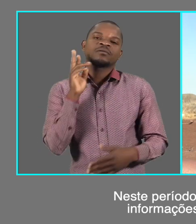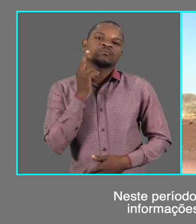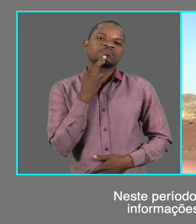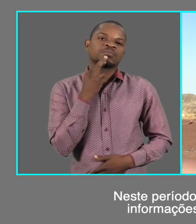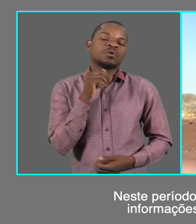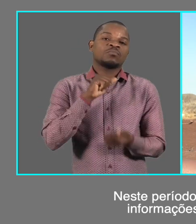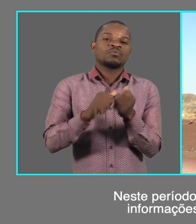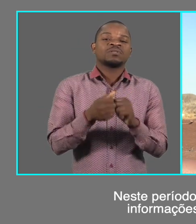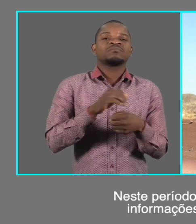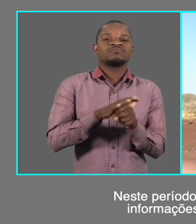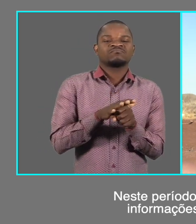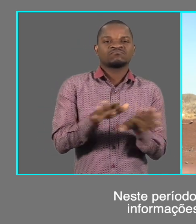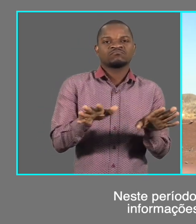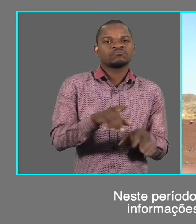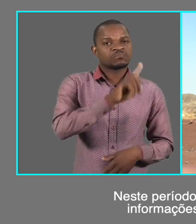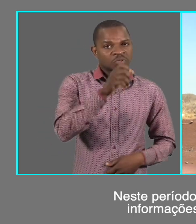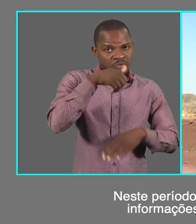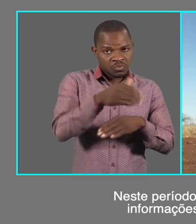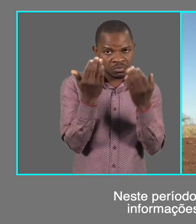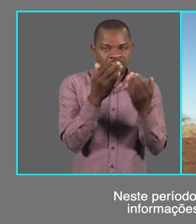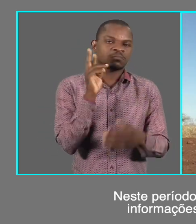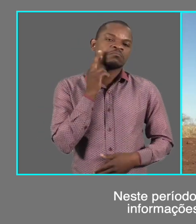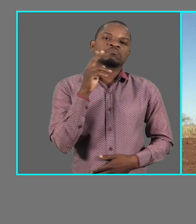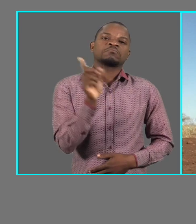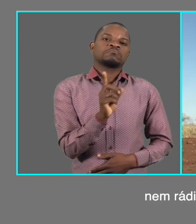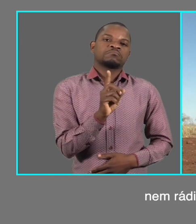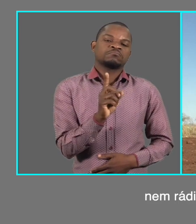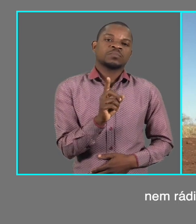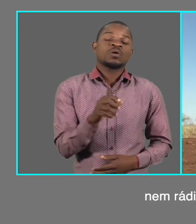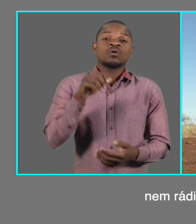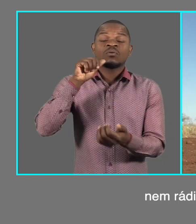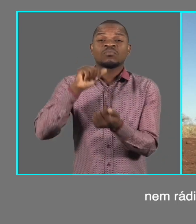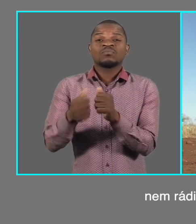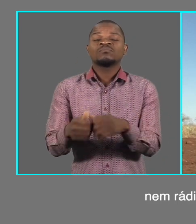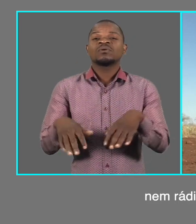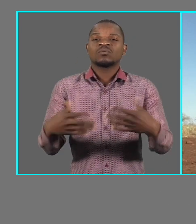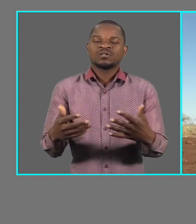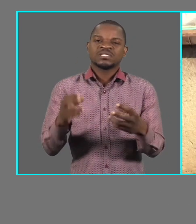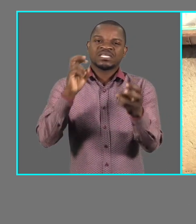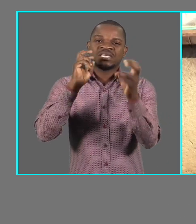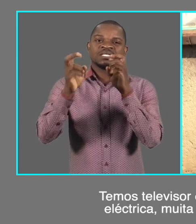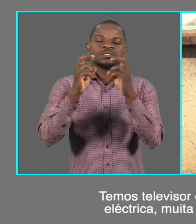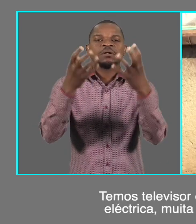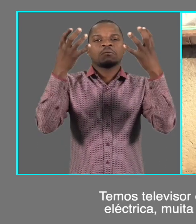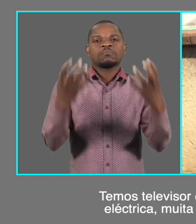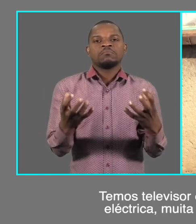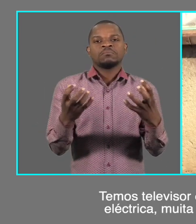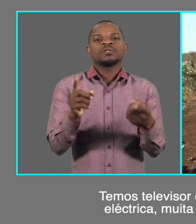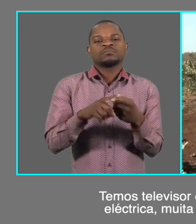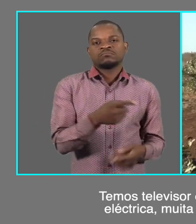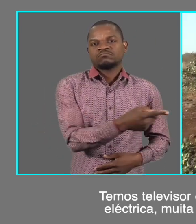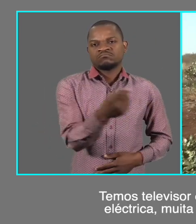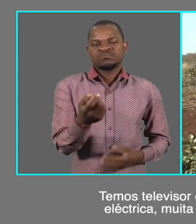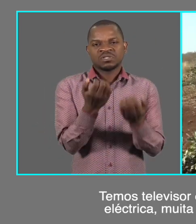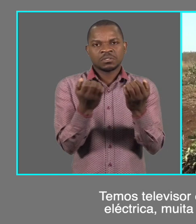acompanho informações porque não temos televisor, nem rádio, nem energia. Temos televisor